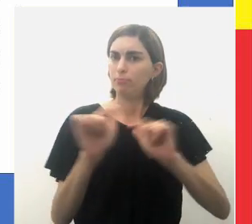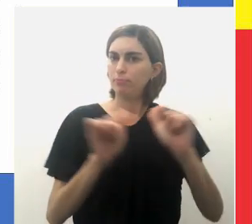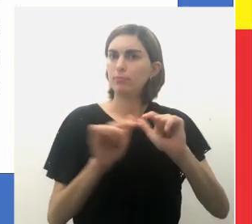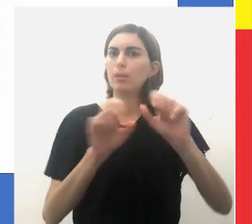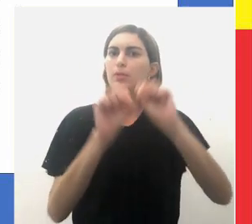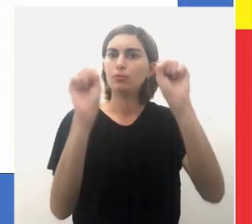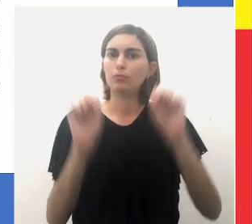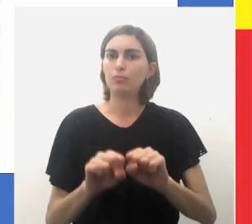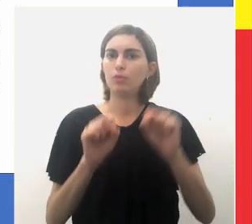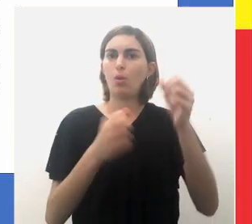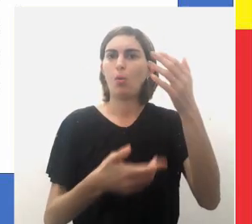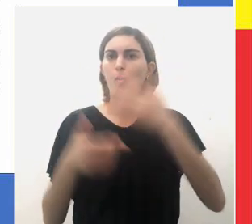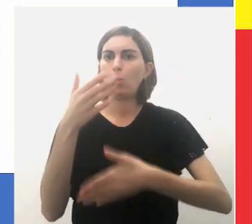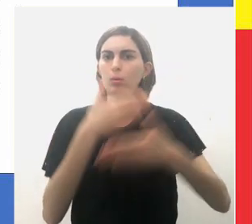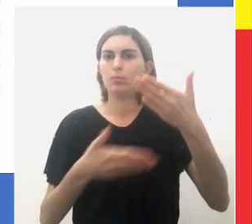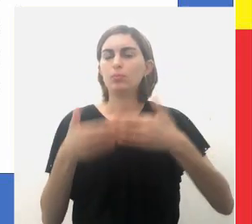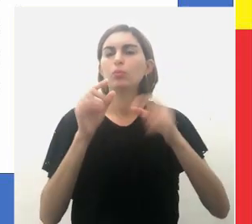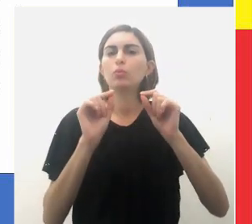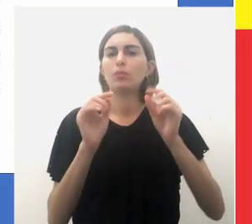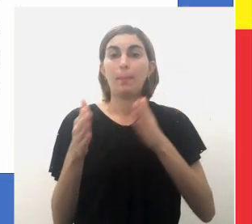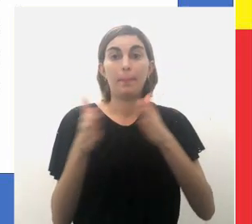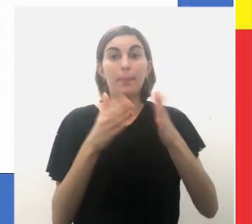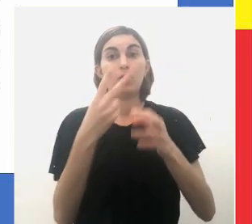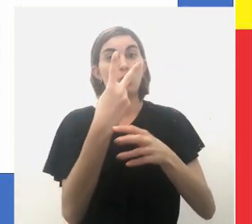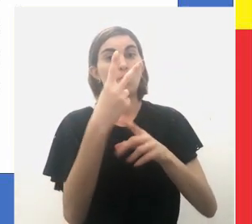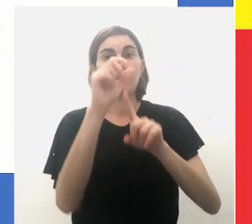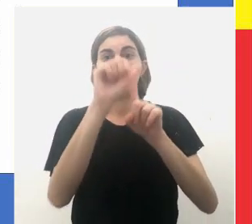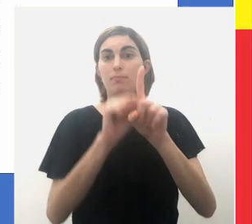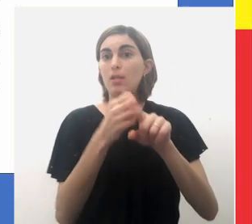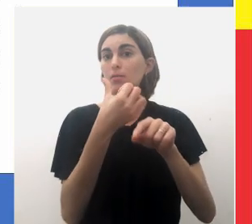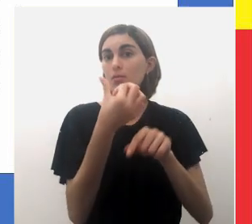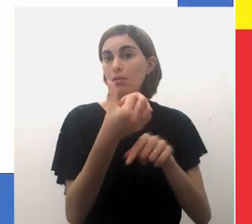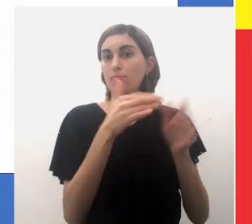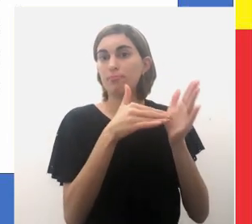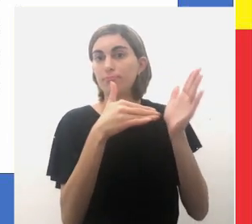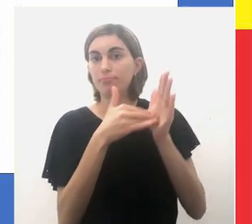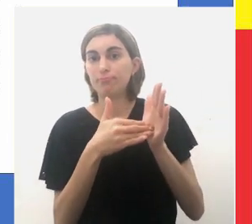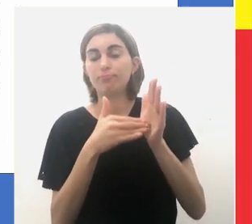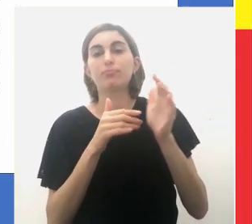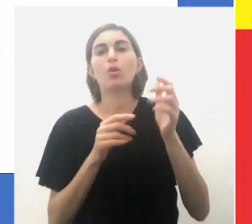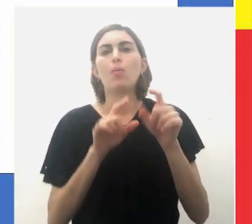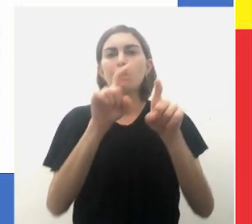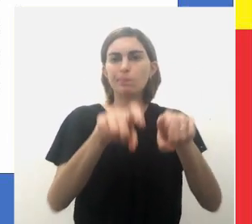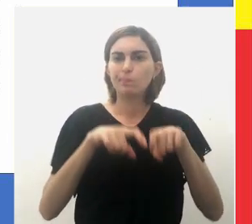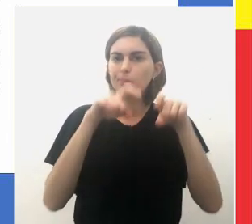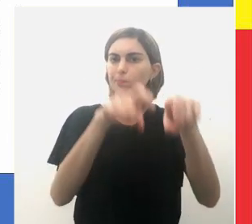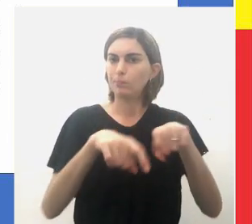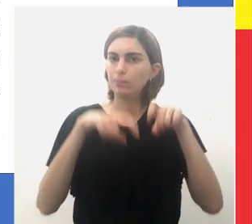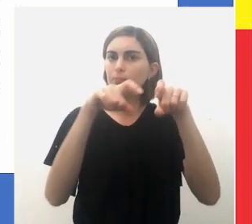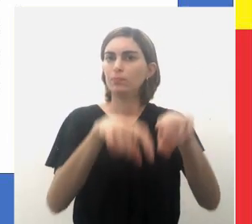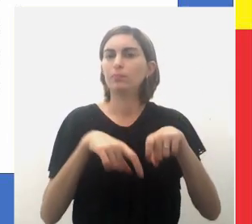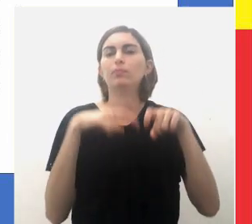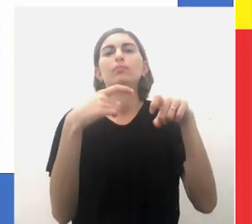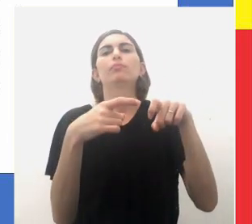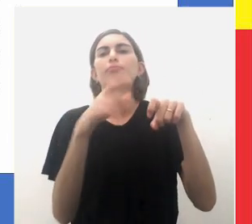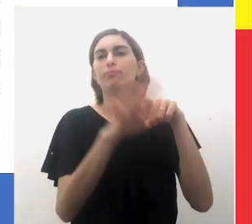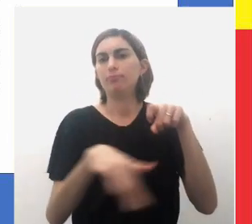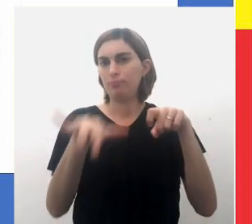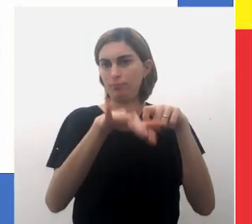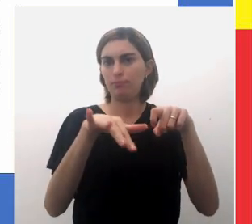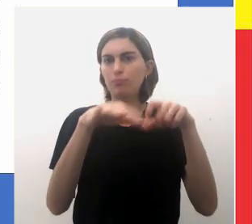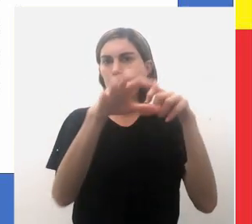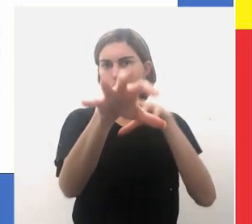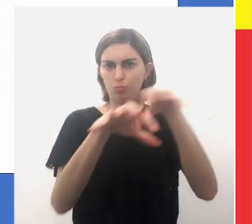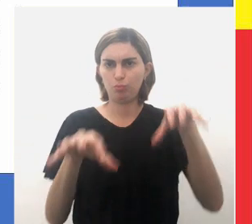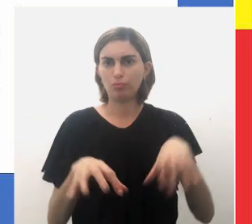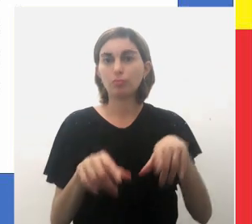Trabalhavam em um sistema rotativo, período de dois a seis meses. nas roças da